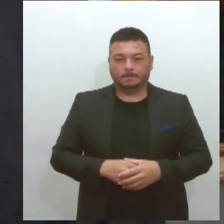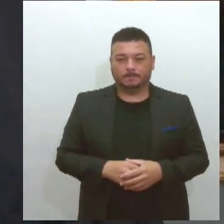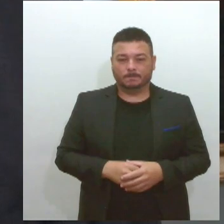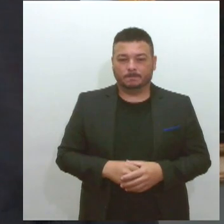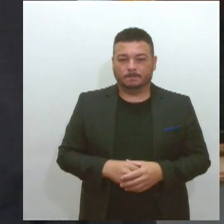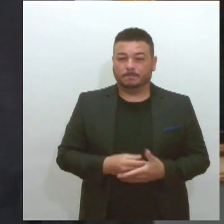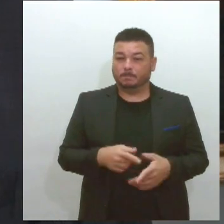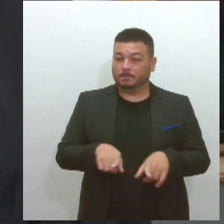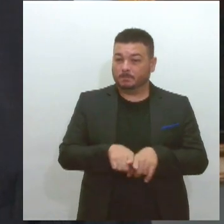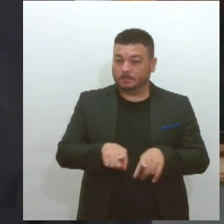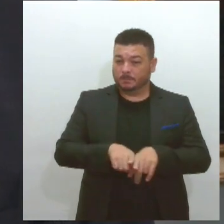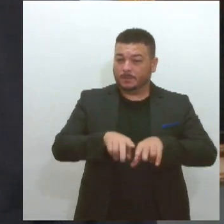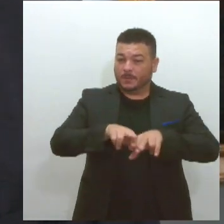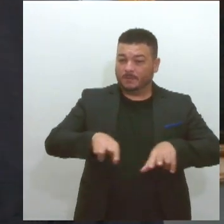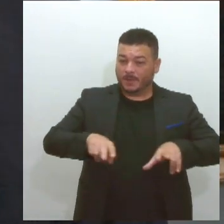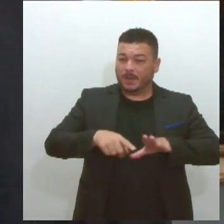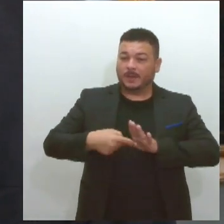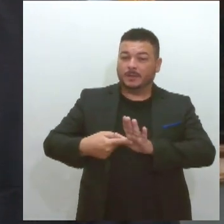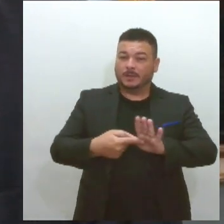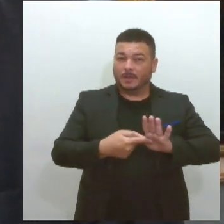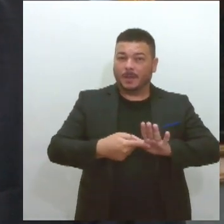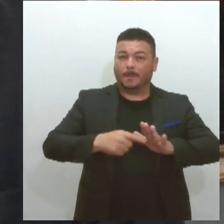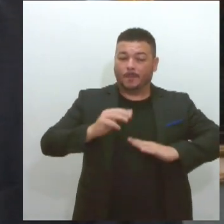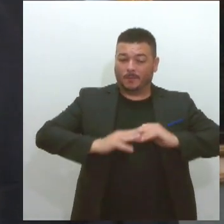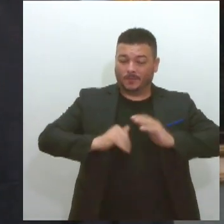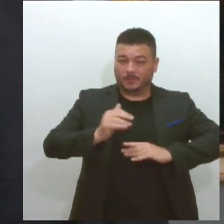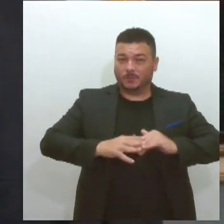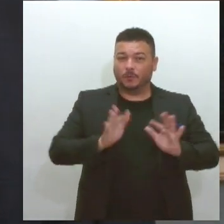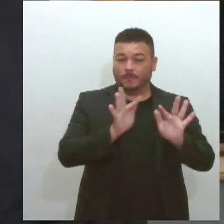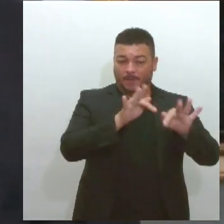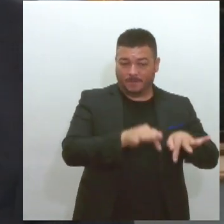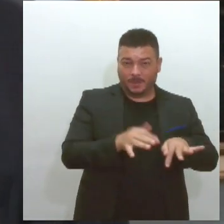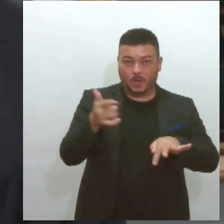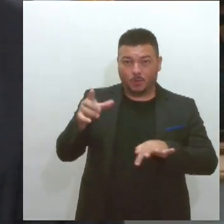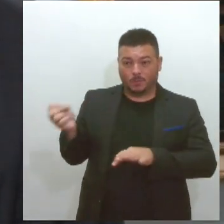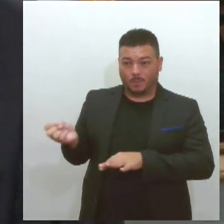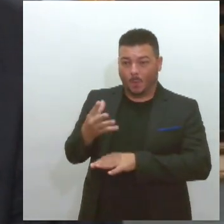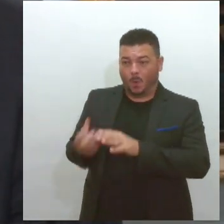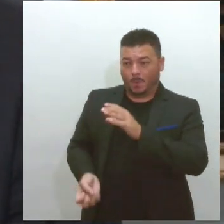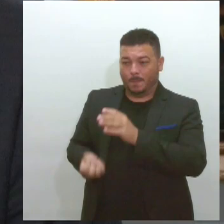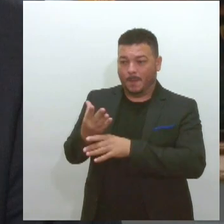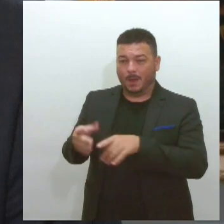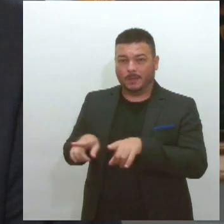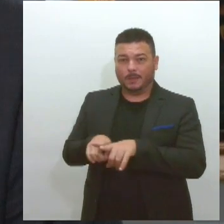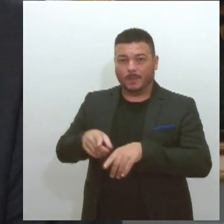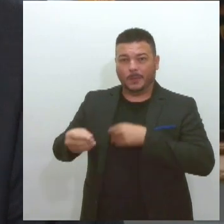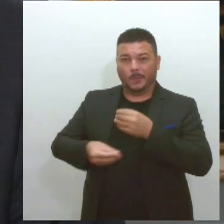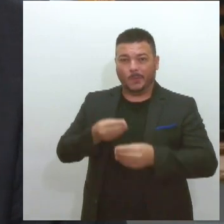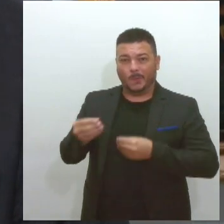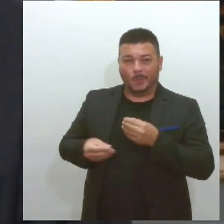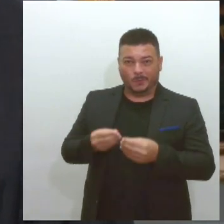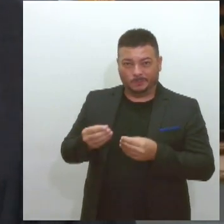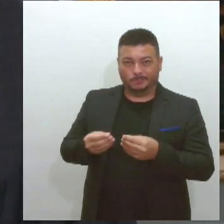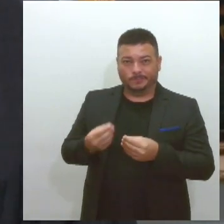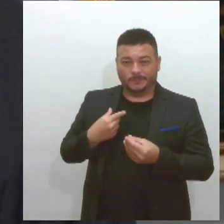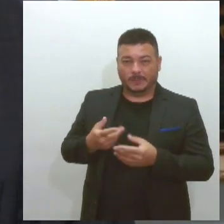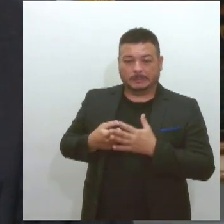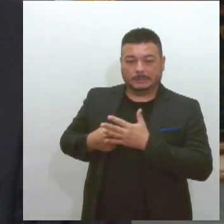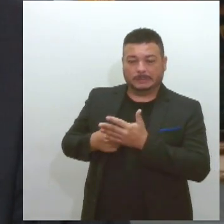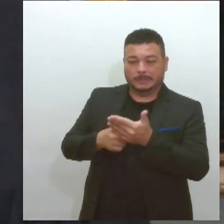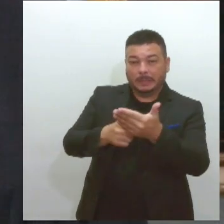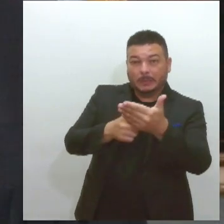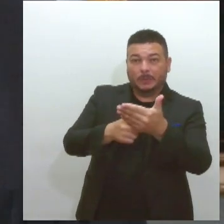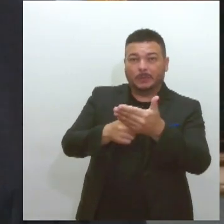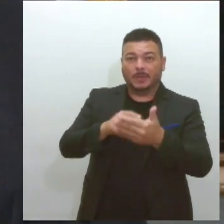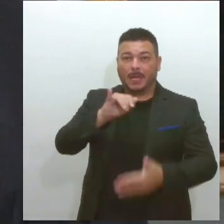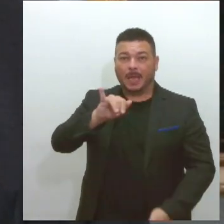profissões serão extintas, novas serão criadas, como é que a gente vai lidar com os recursos tecnológicos, inteligência artificial.